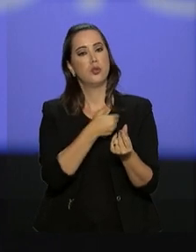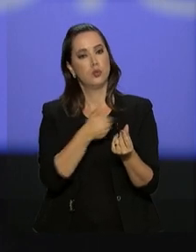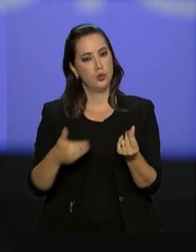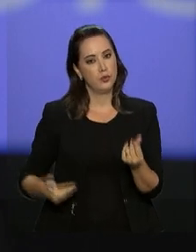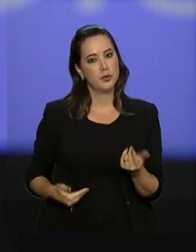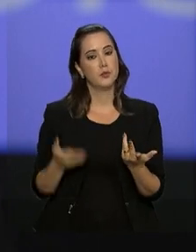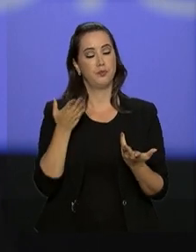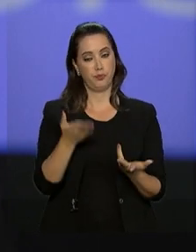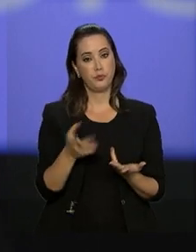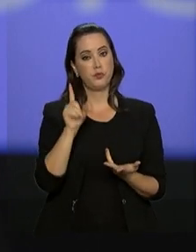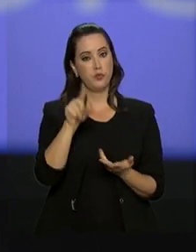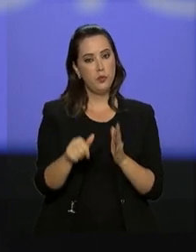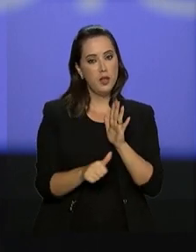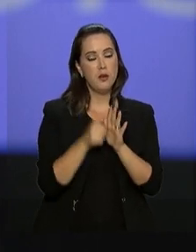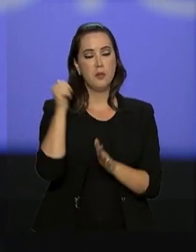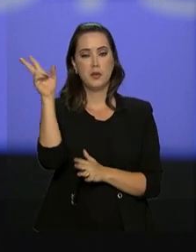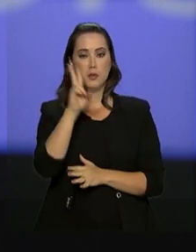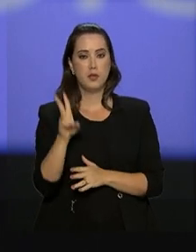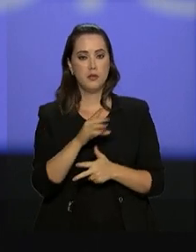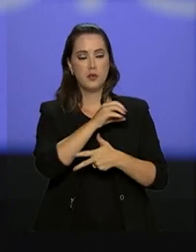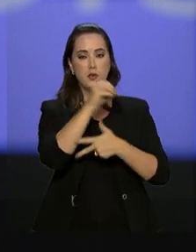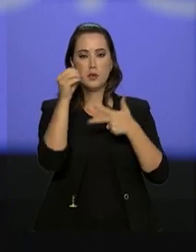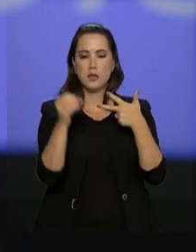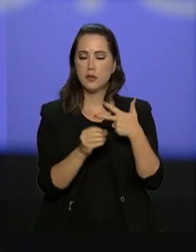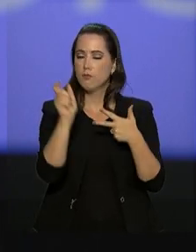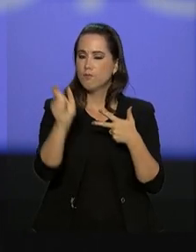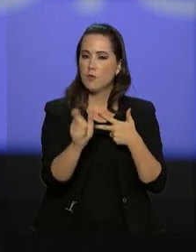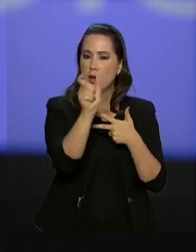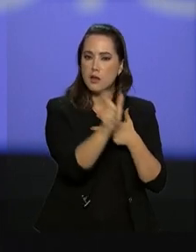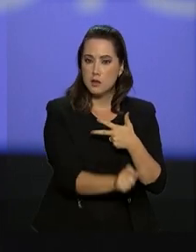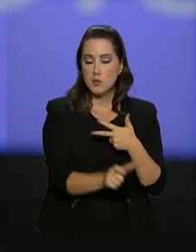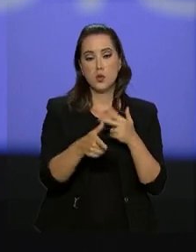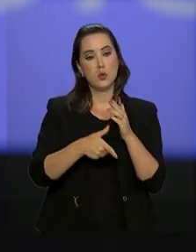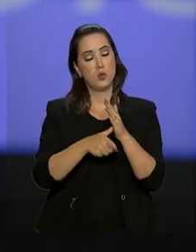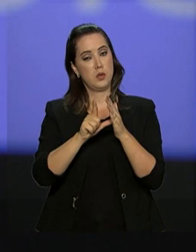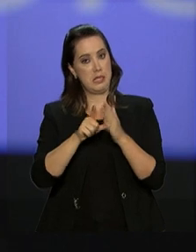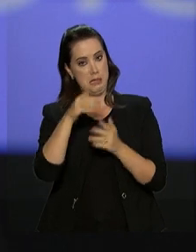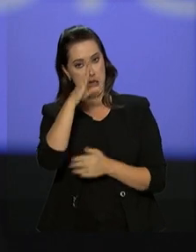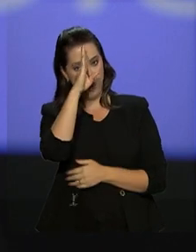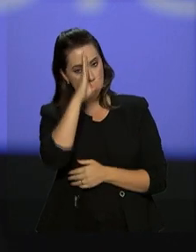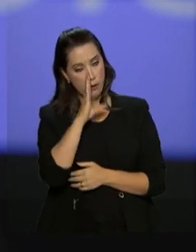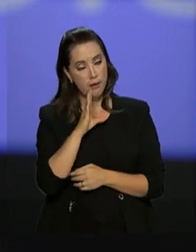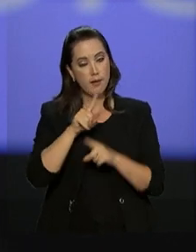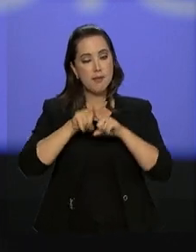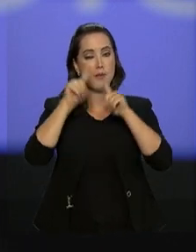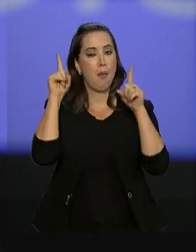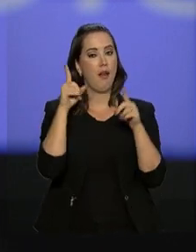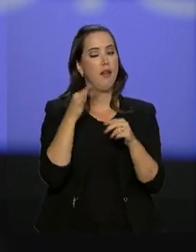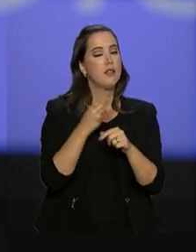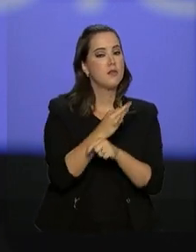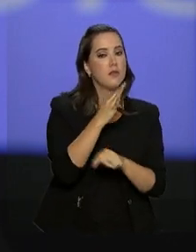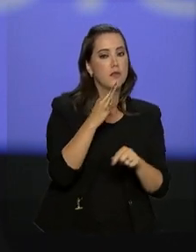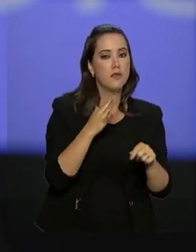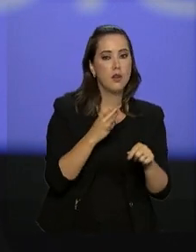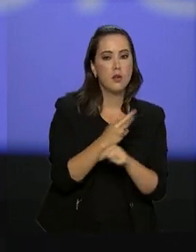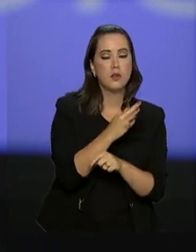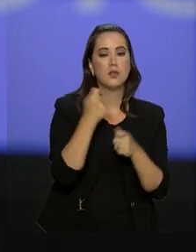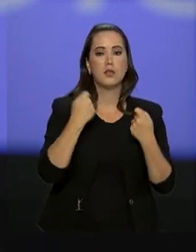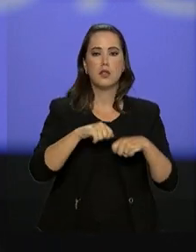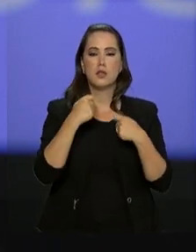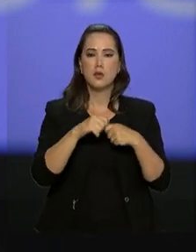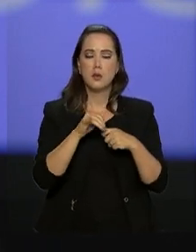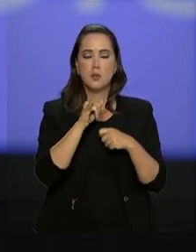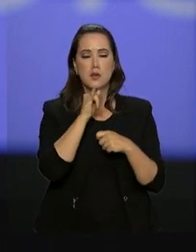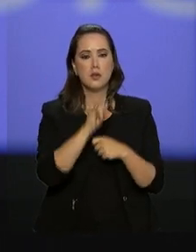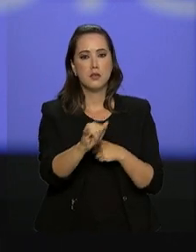Esta é a primeira edição do Enem em que os participantes que estavam isentos e faltaram tiveram que justificar